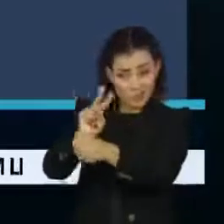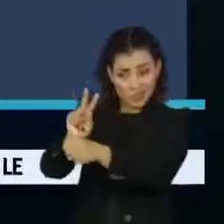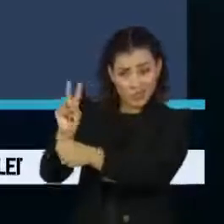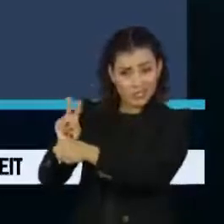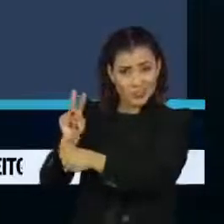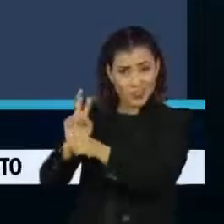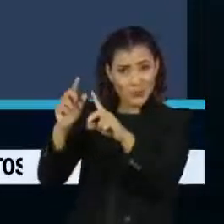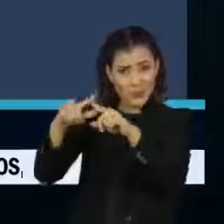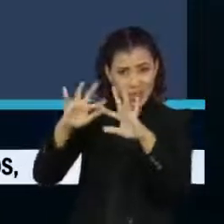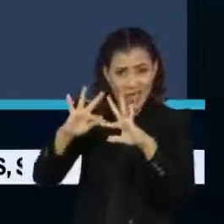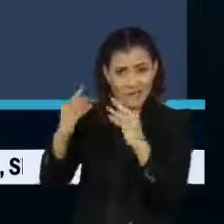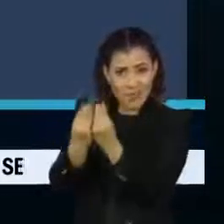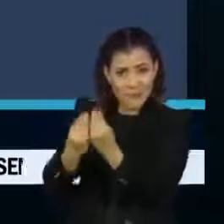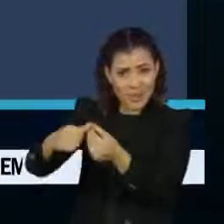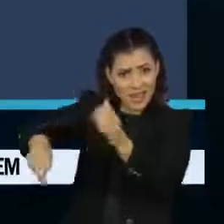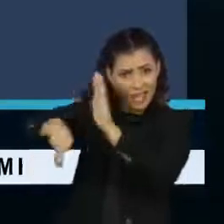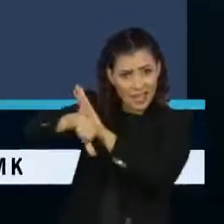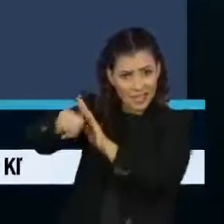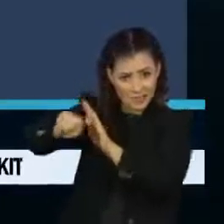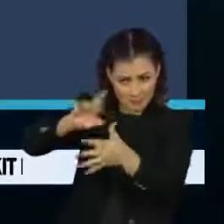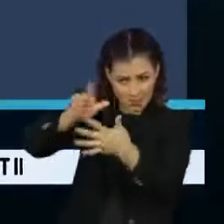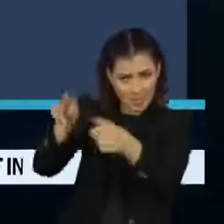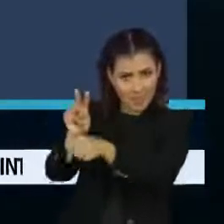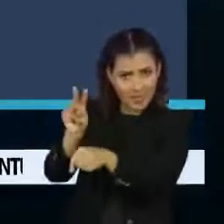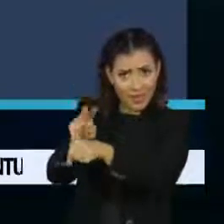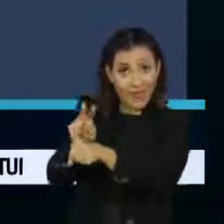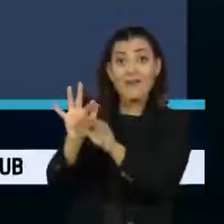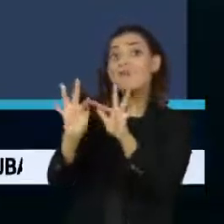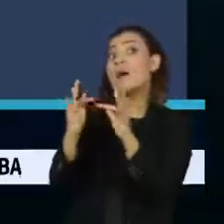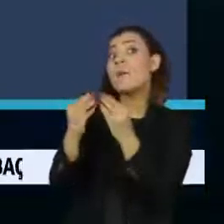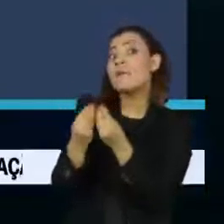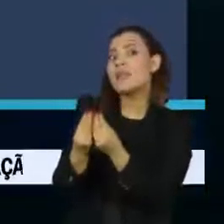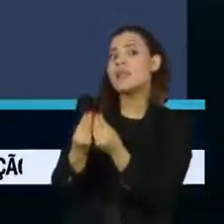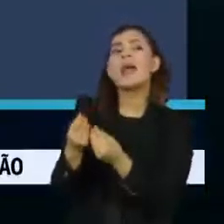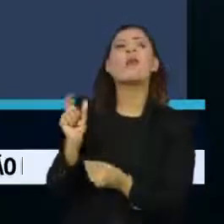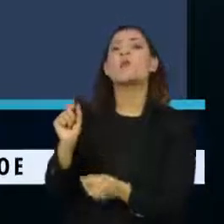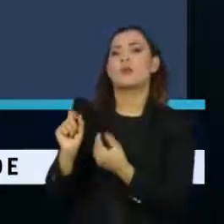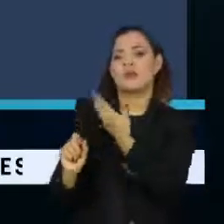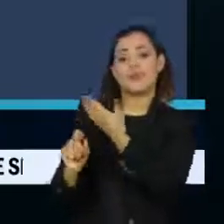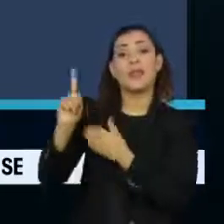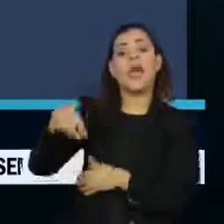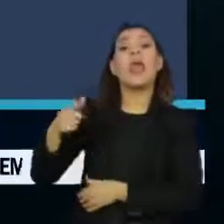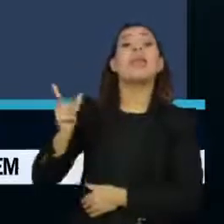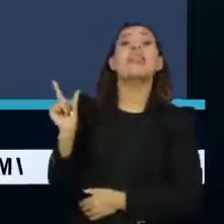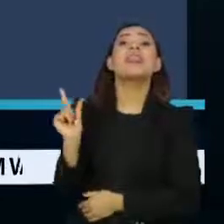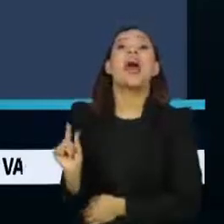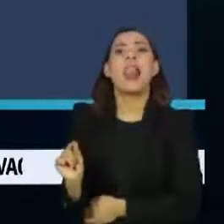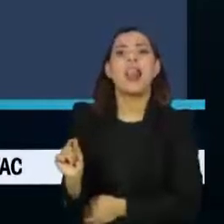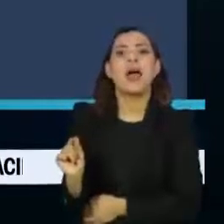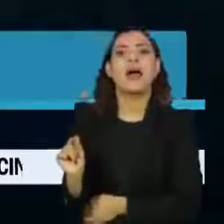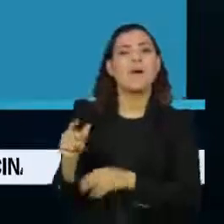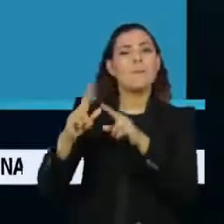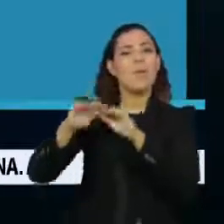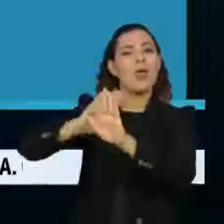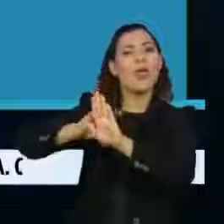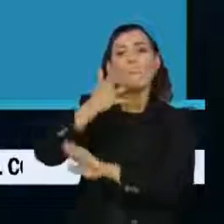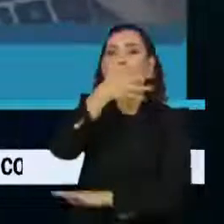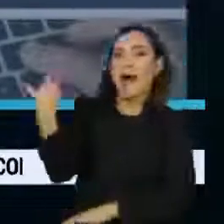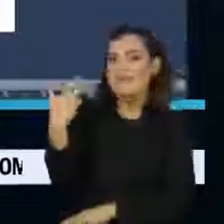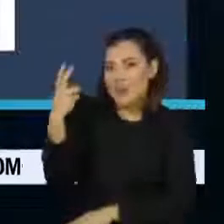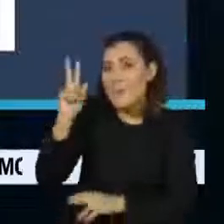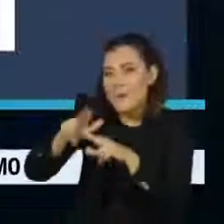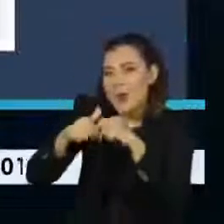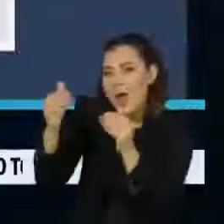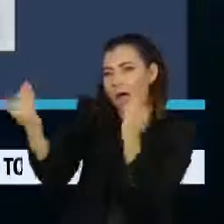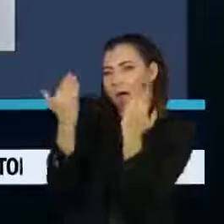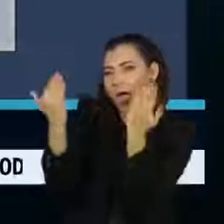crimes da família está pouca? A palavra família está escrita em italiano, termo que os mafiosos usavam para o grupo. Já o deputado